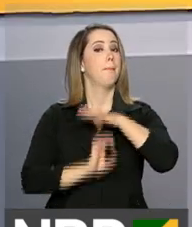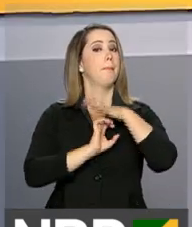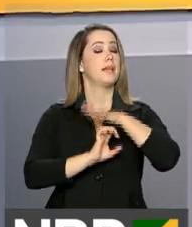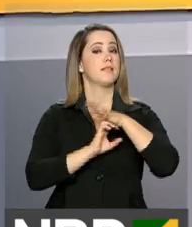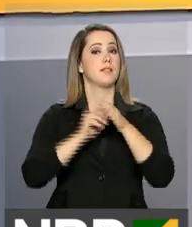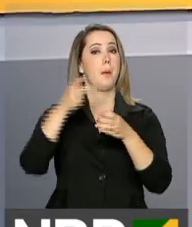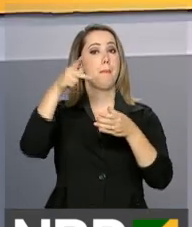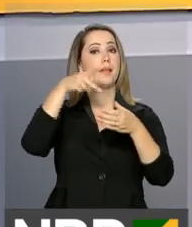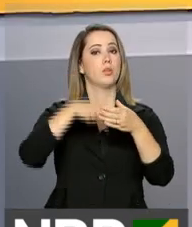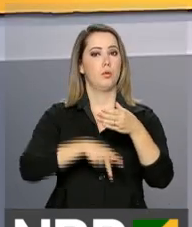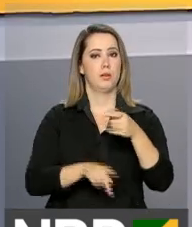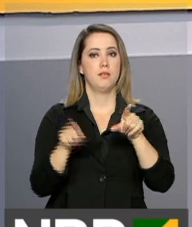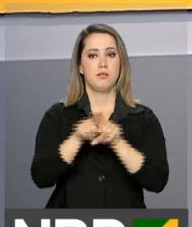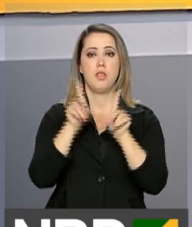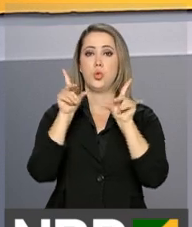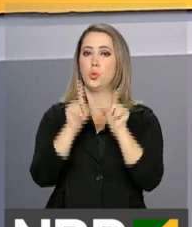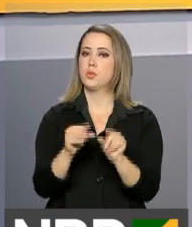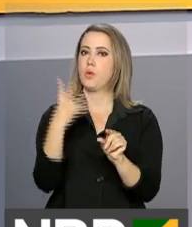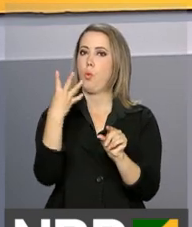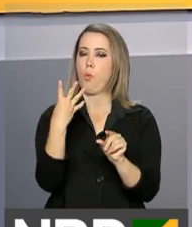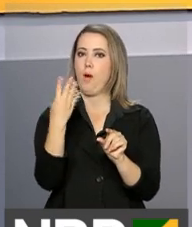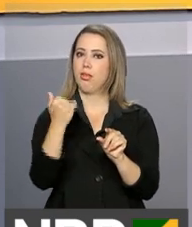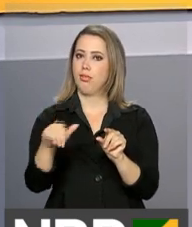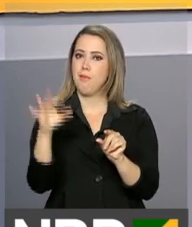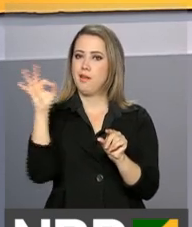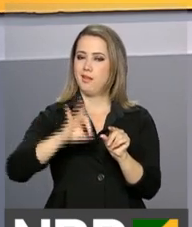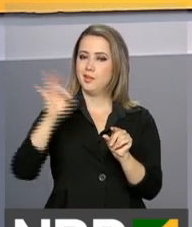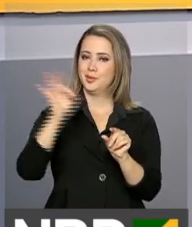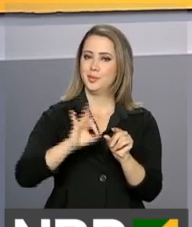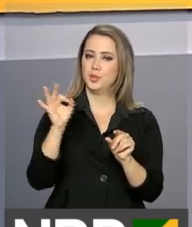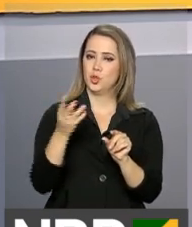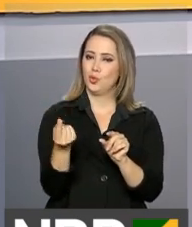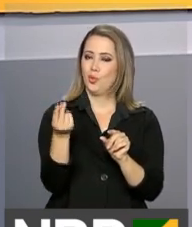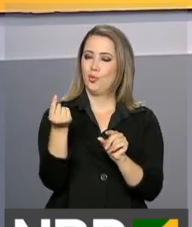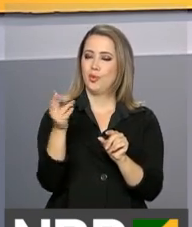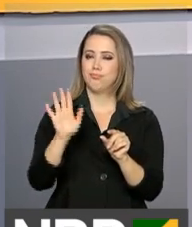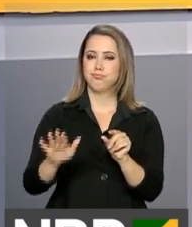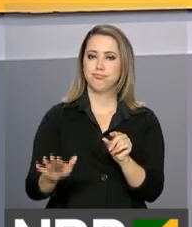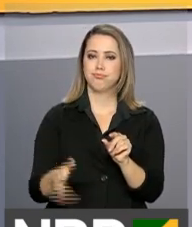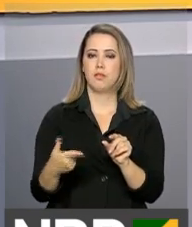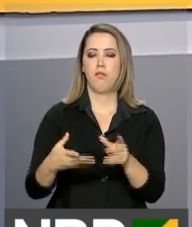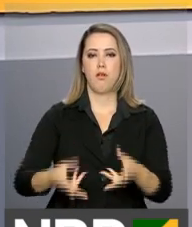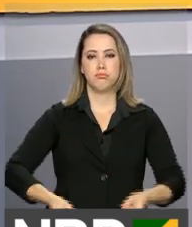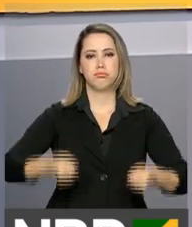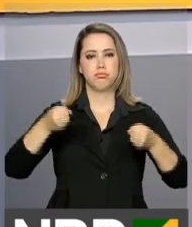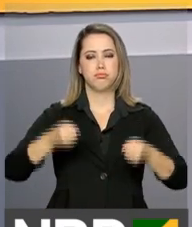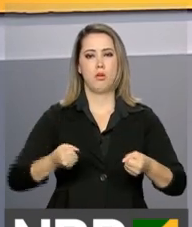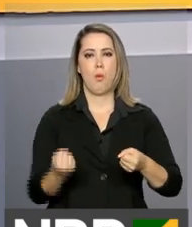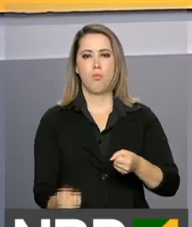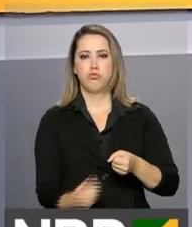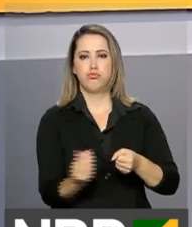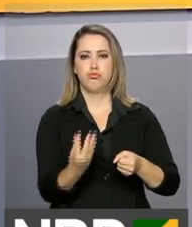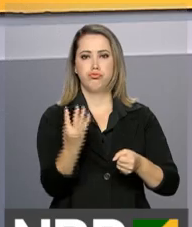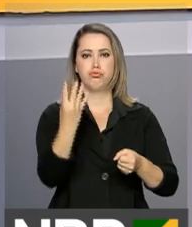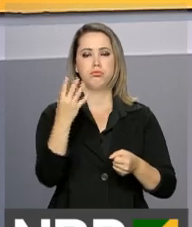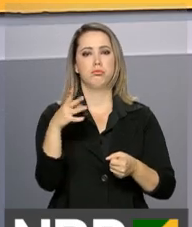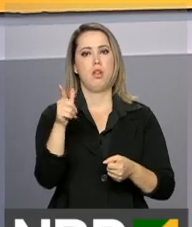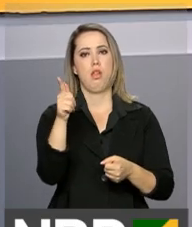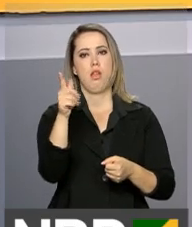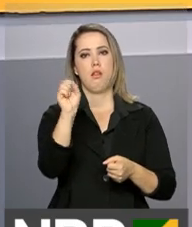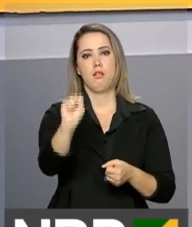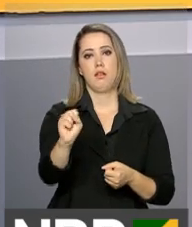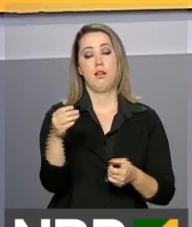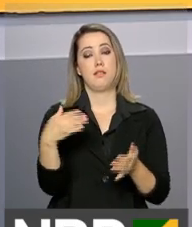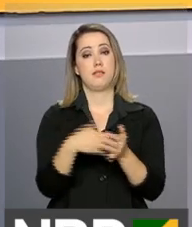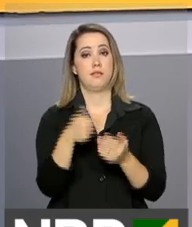reduziu, em média, 4,5% o preço do gás de cozinha, envasado em botijões de até 13 quilos. De acordo